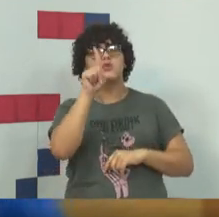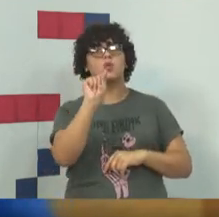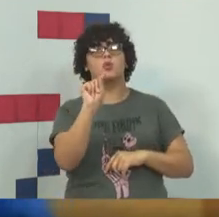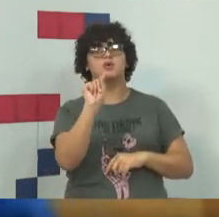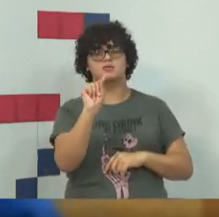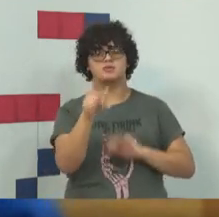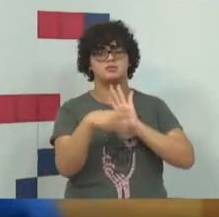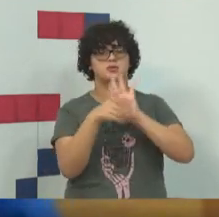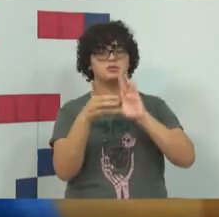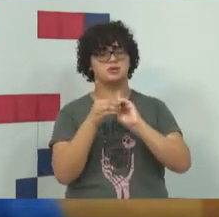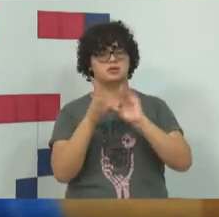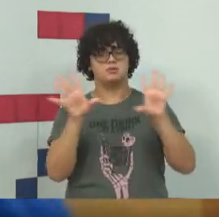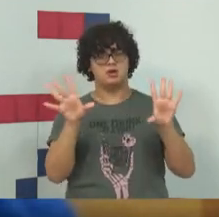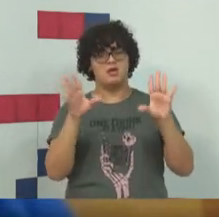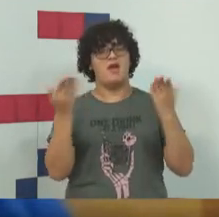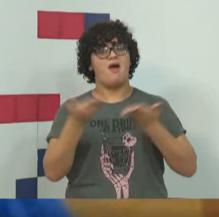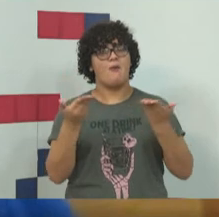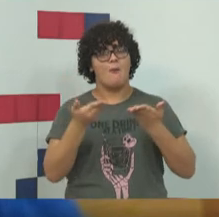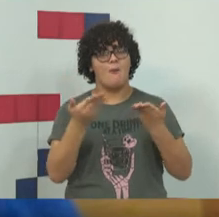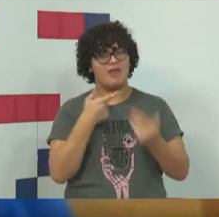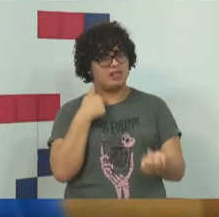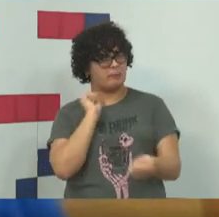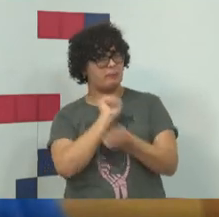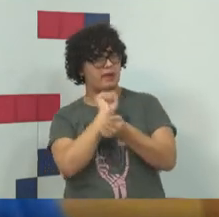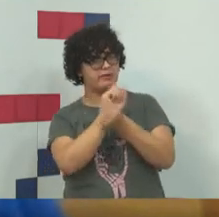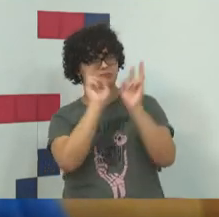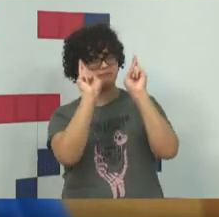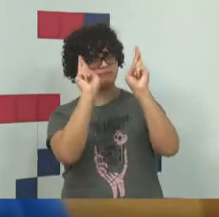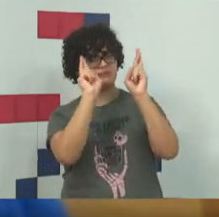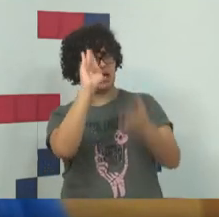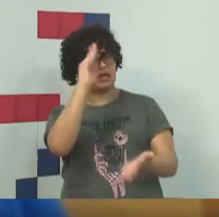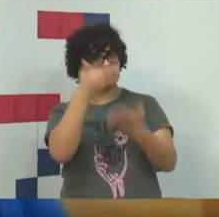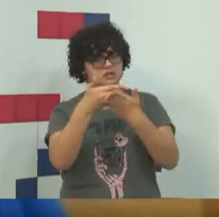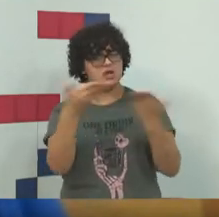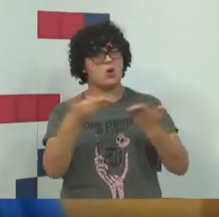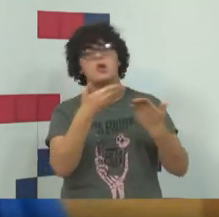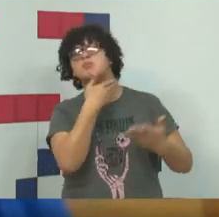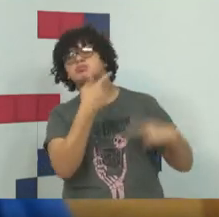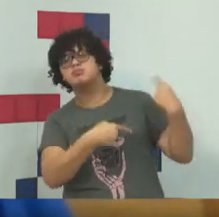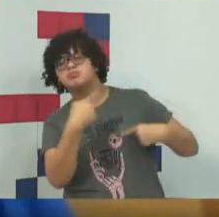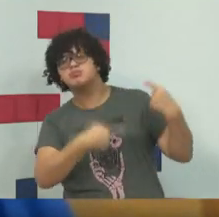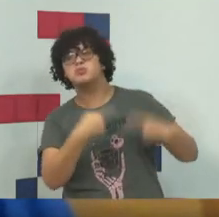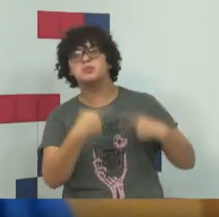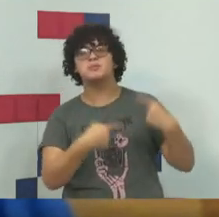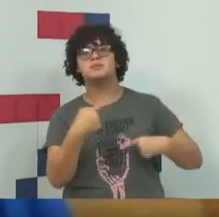democracia? Eu espero, eu acredito que esse debate vai ser